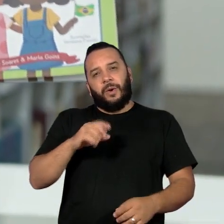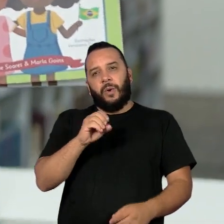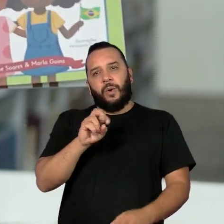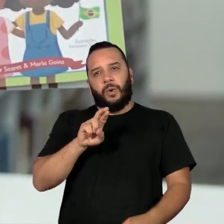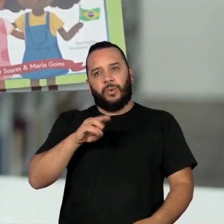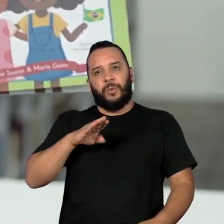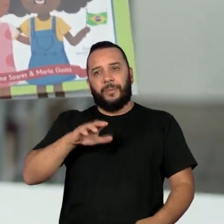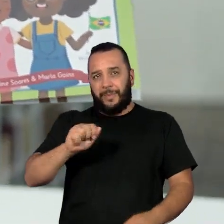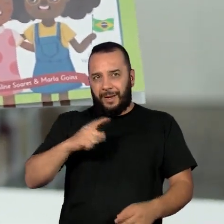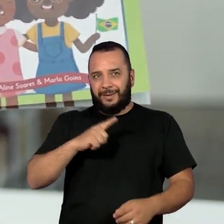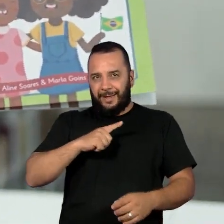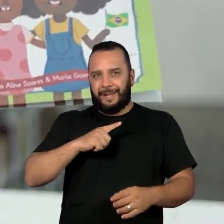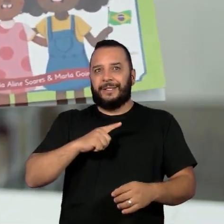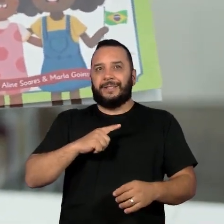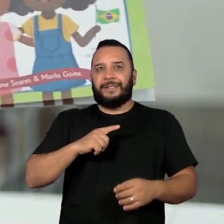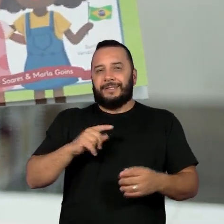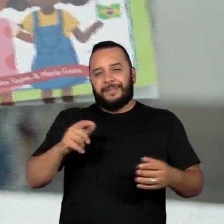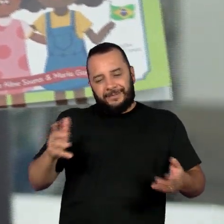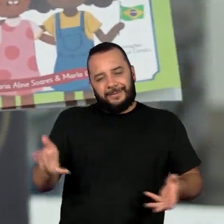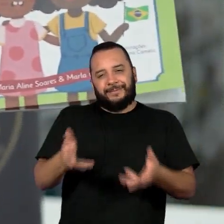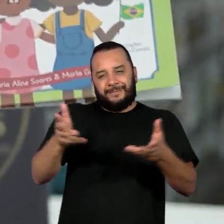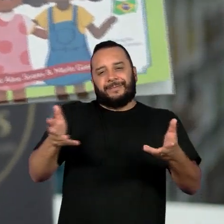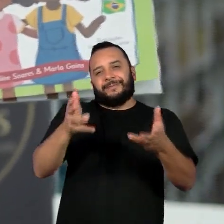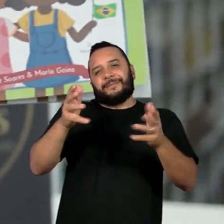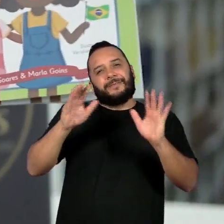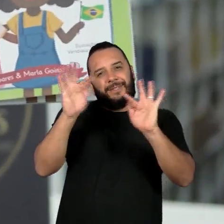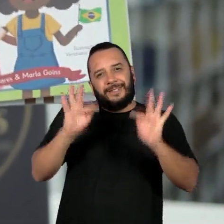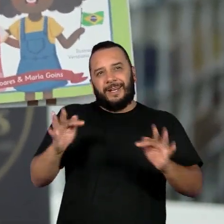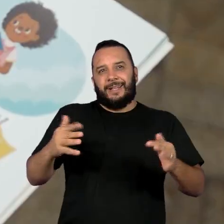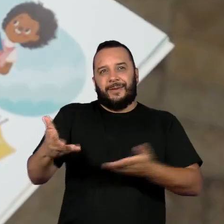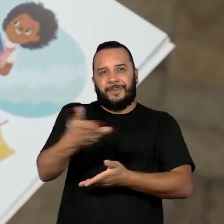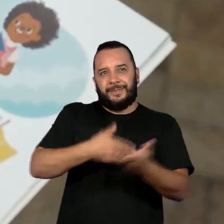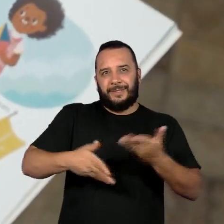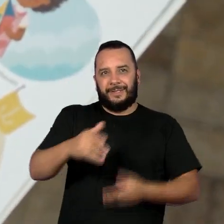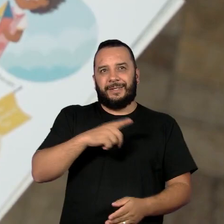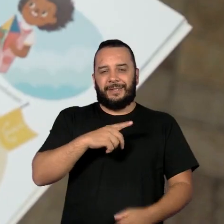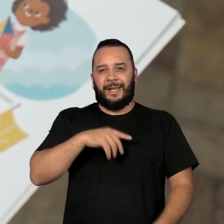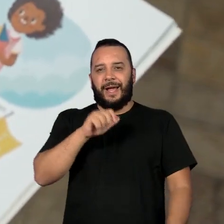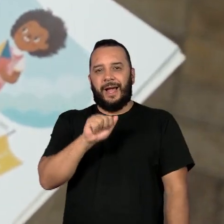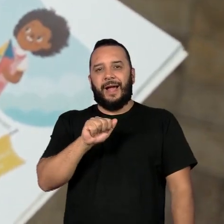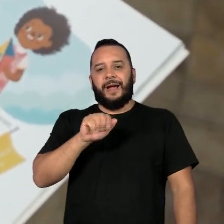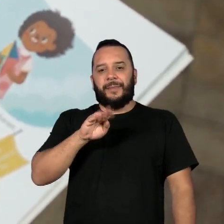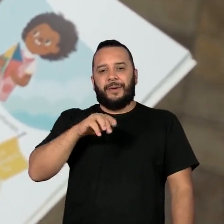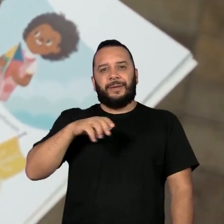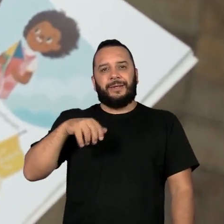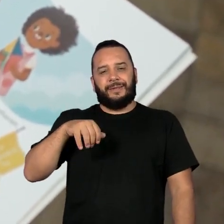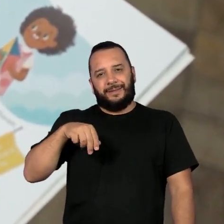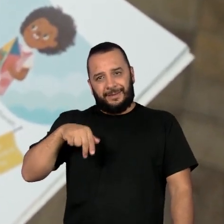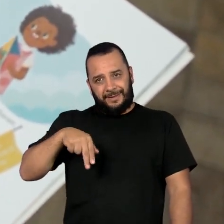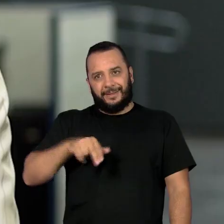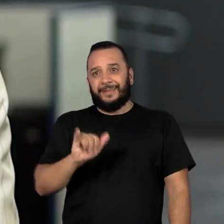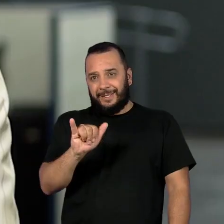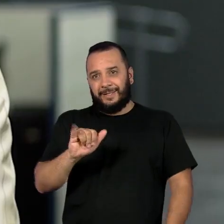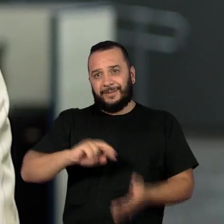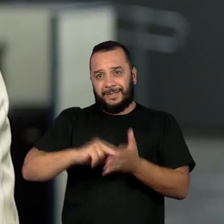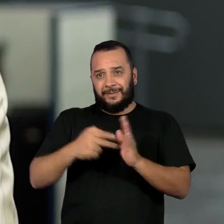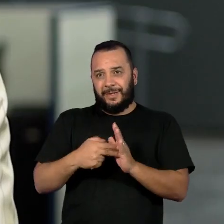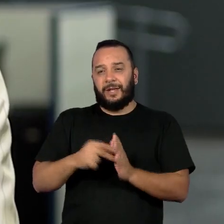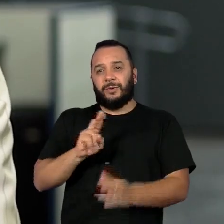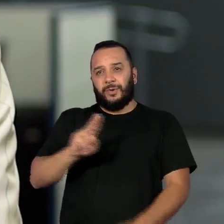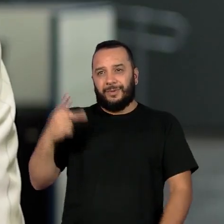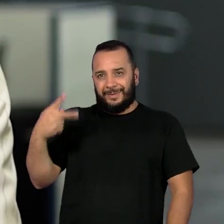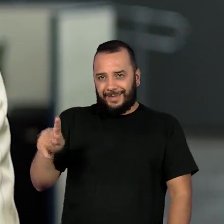eu trouxe da forma lúdica uma personagem, que é a Abayomi, para os amiguinhos o significado do nome dela. Quando